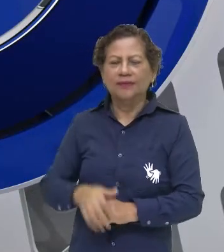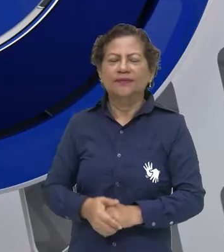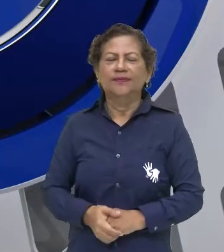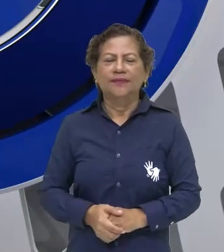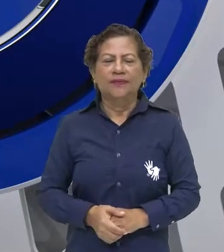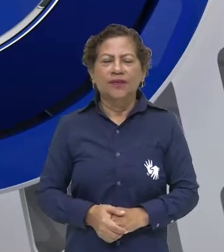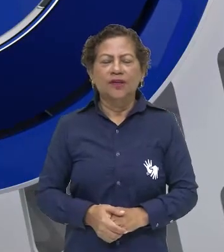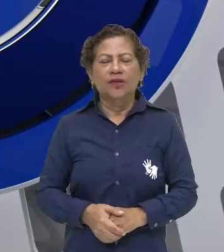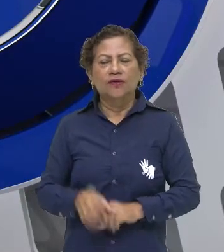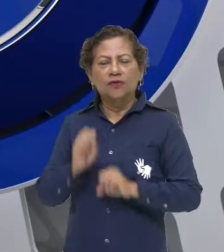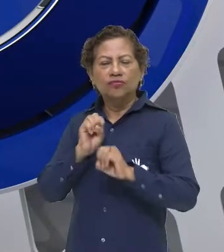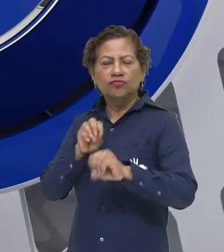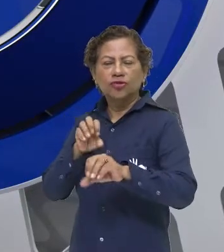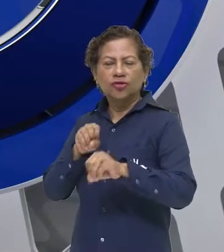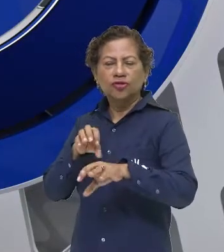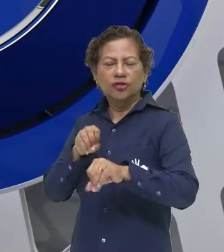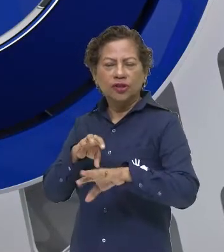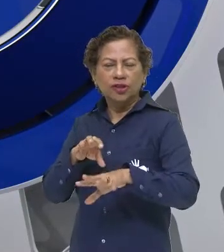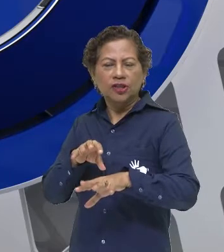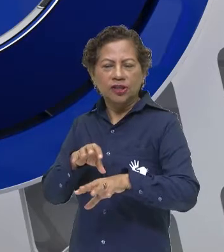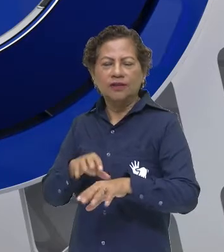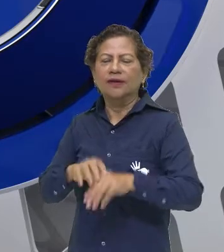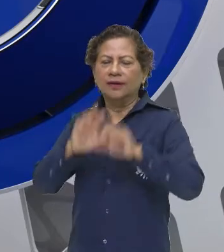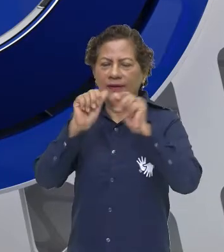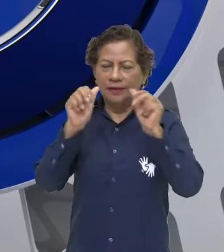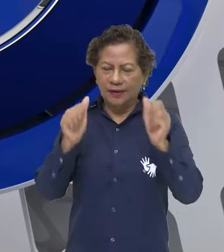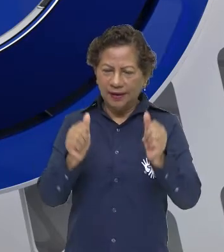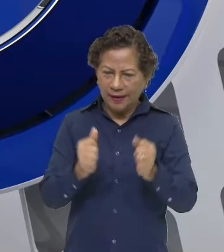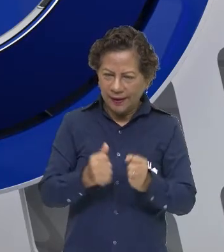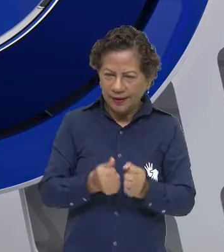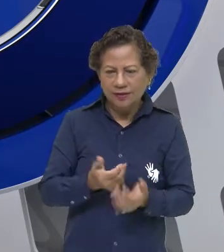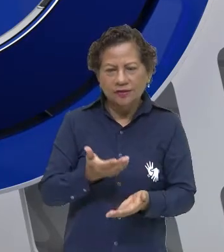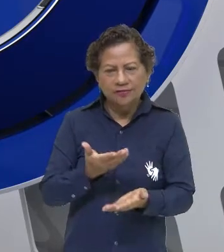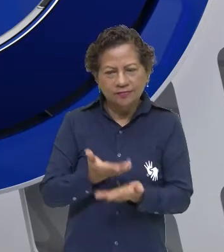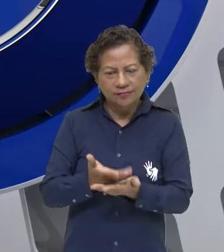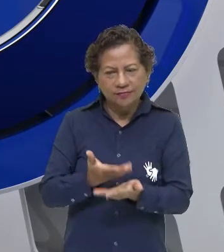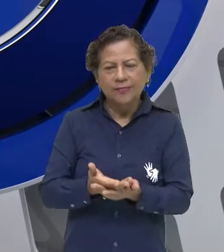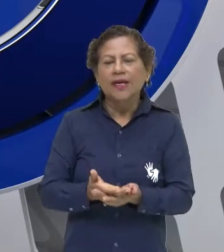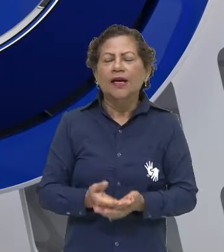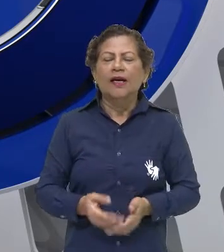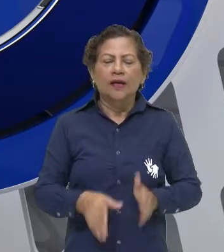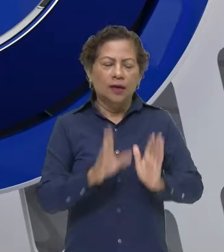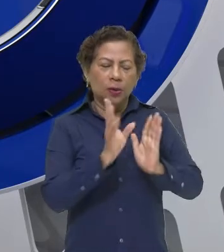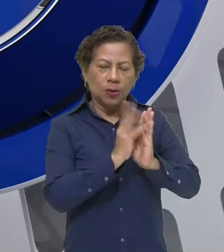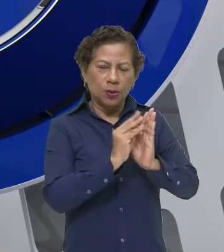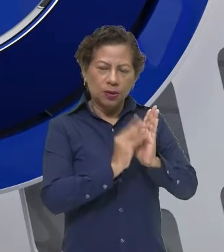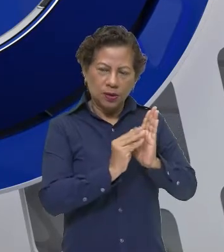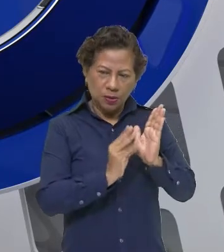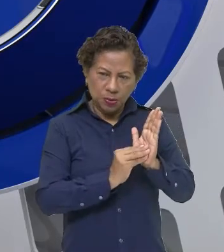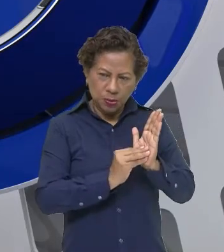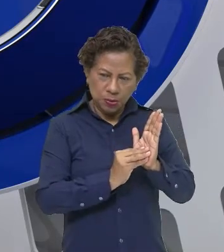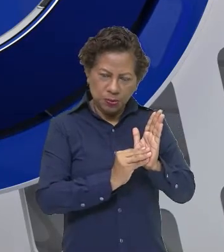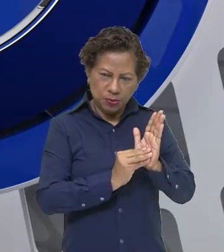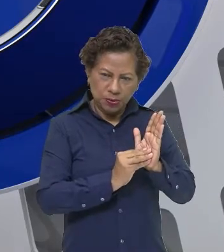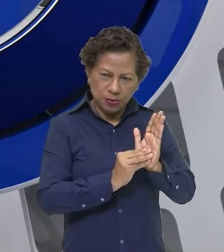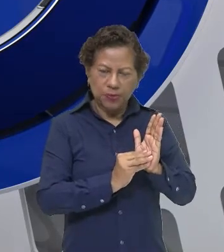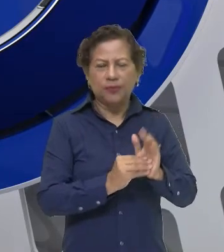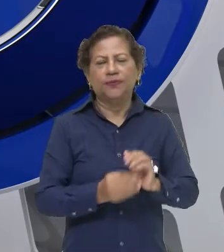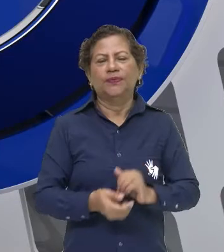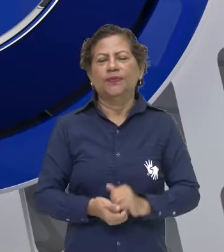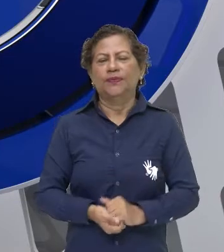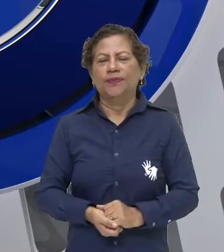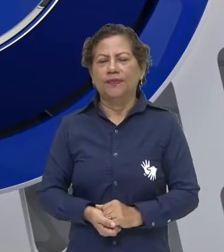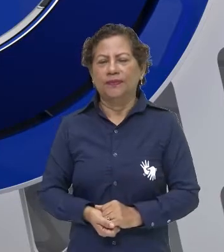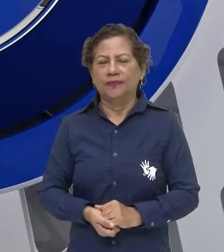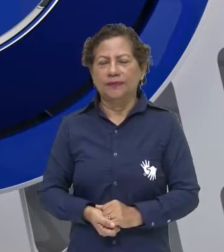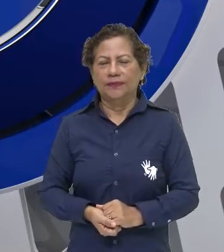estar com vocês aqui nesse momento da nossa aula, trazendo esse conteúdo que vai fazer parte da nossa, vamos dizer, da